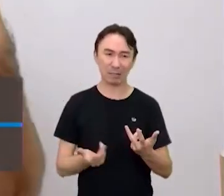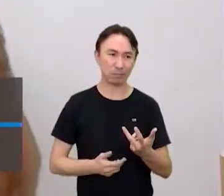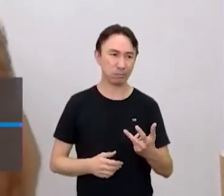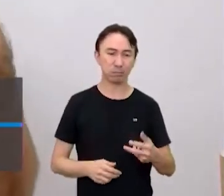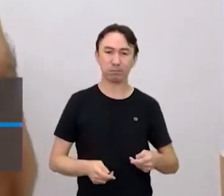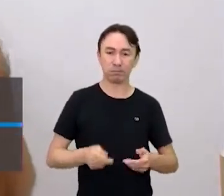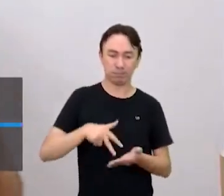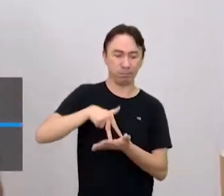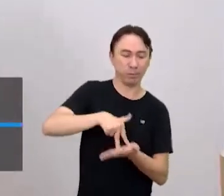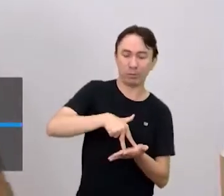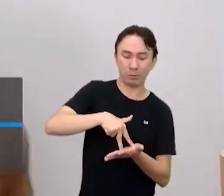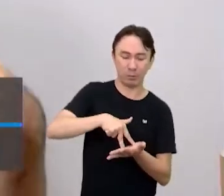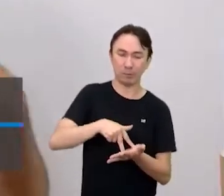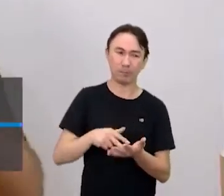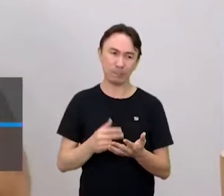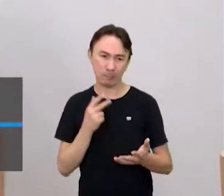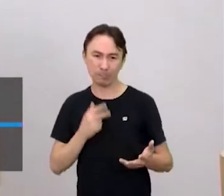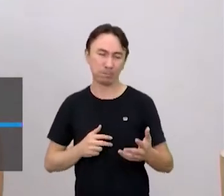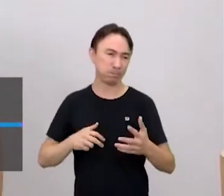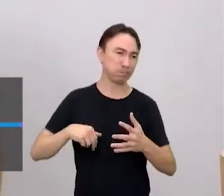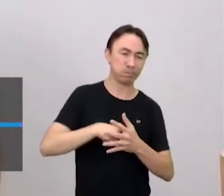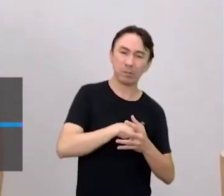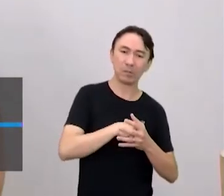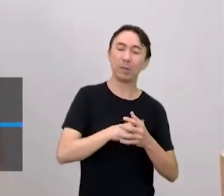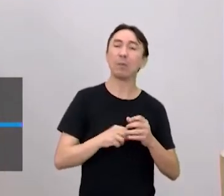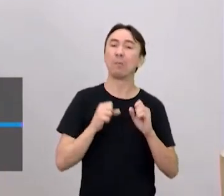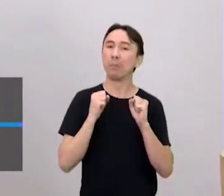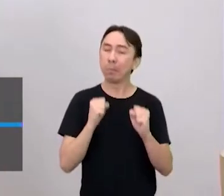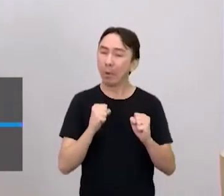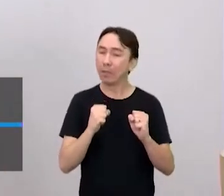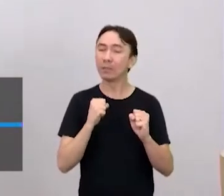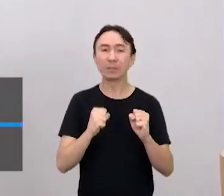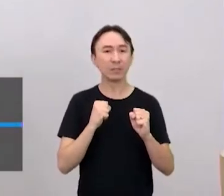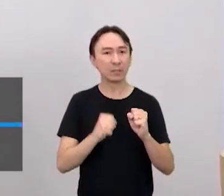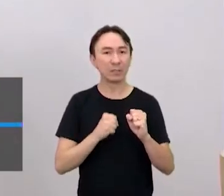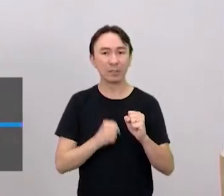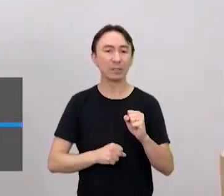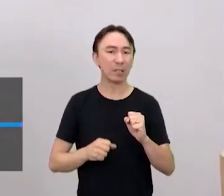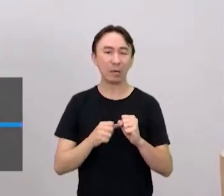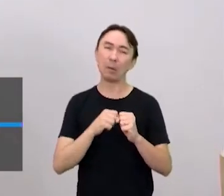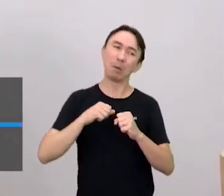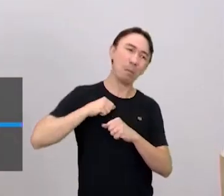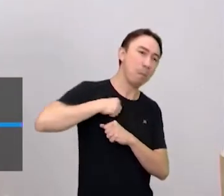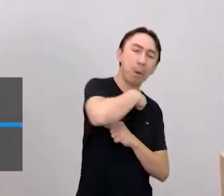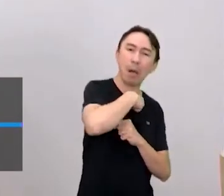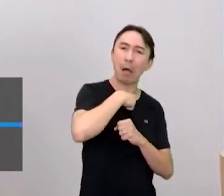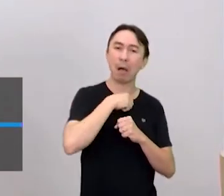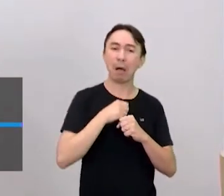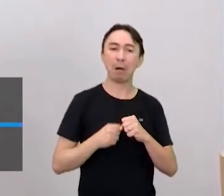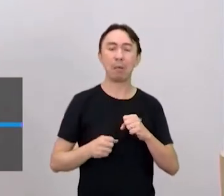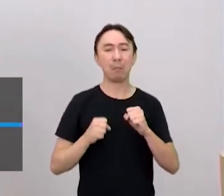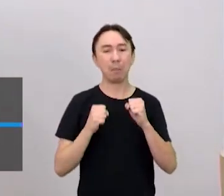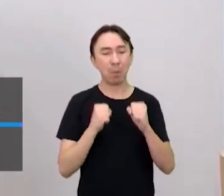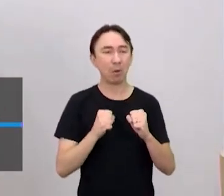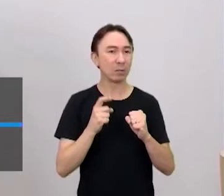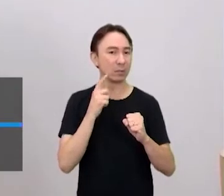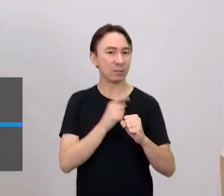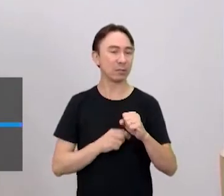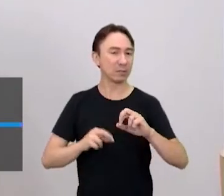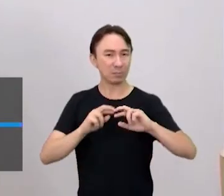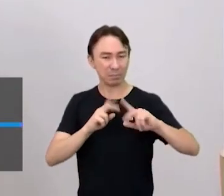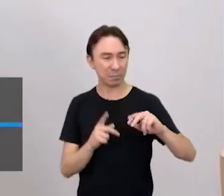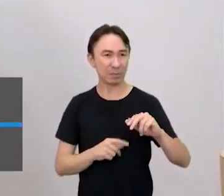vale gelada, cotovelada ou vale derrubar o seu oponente. Se você cai por cima, você